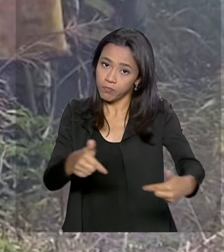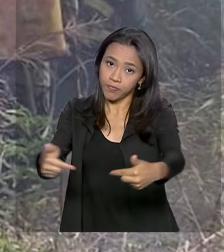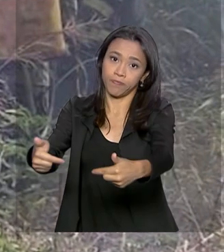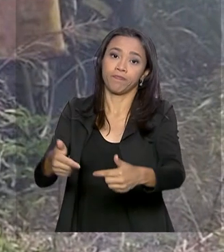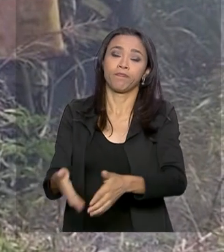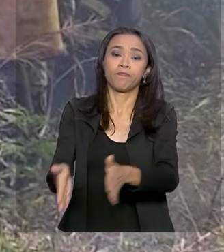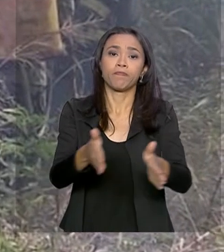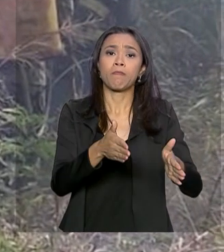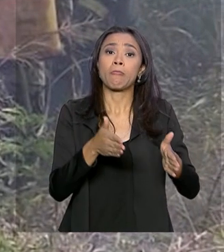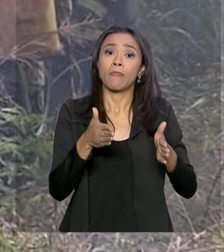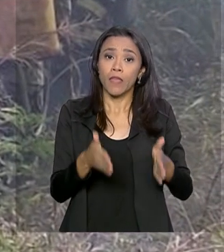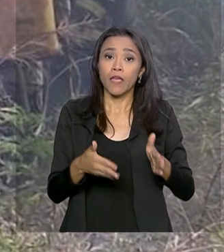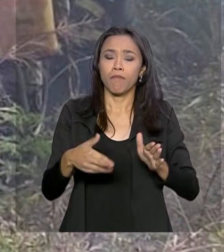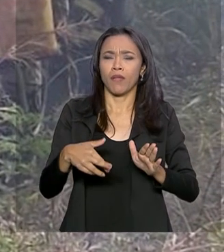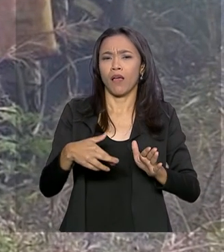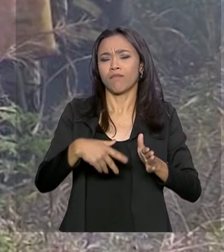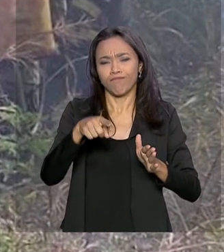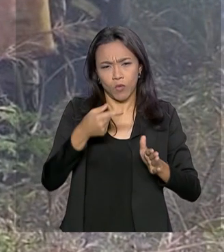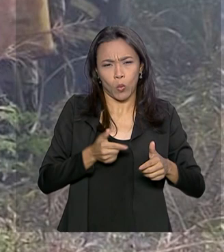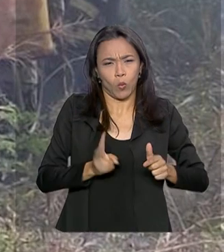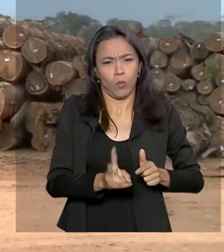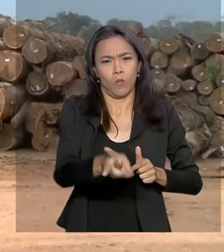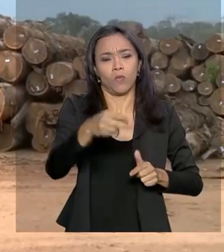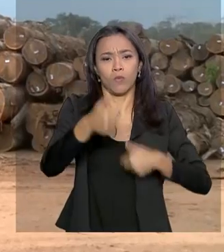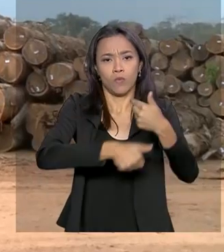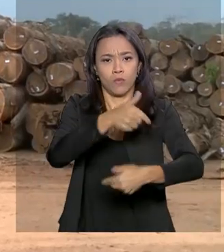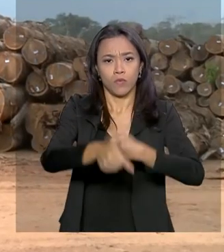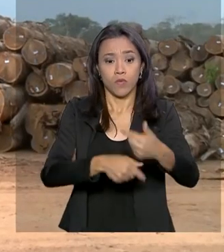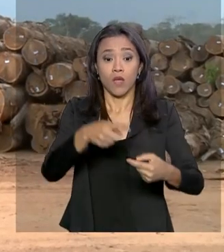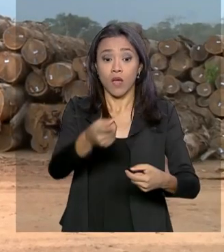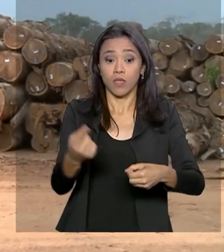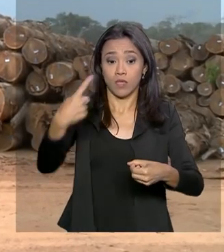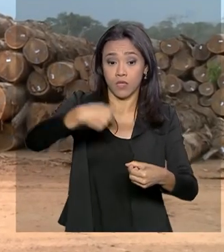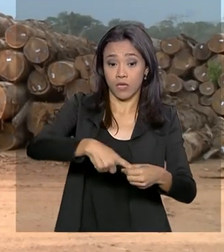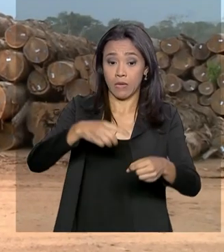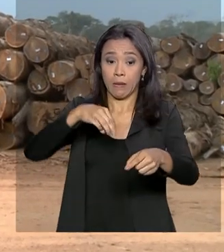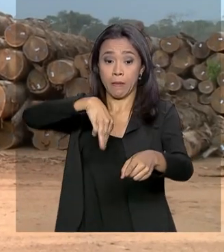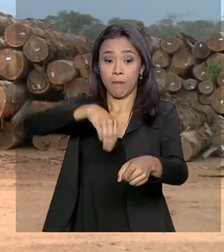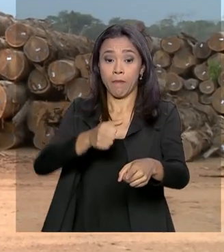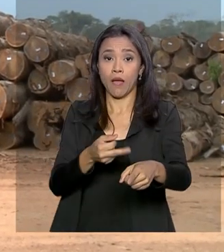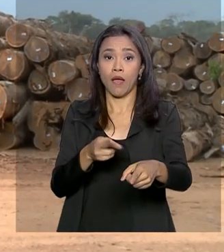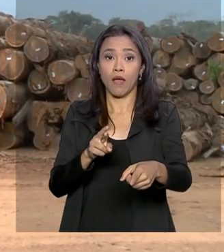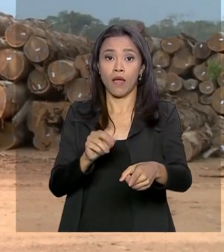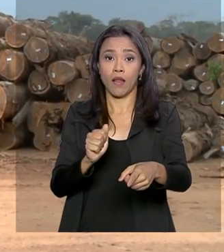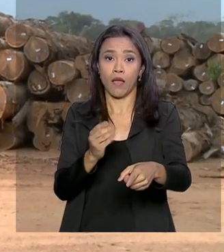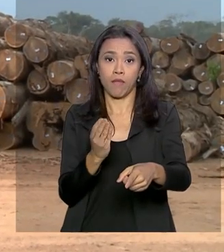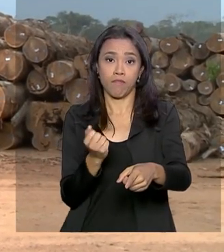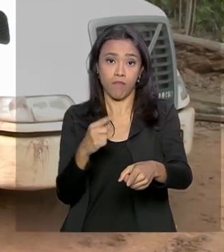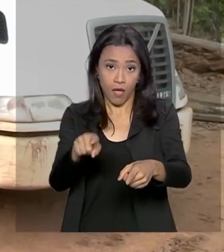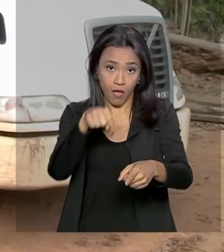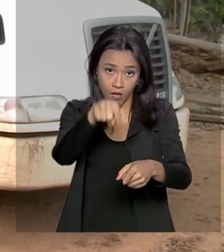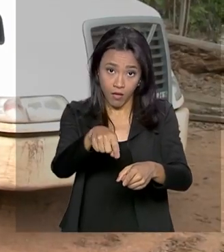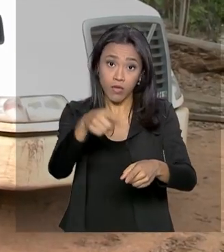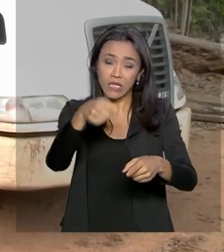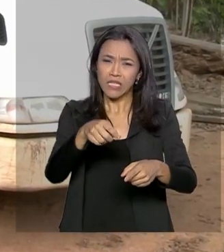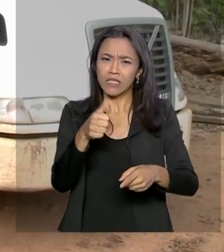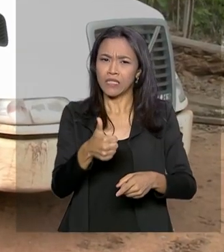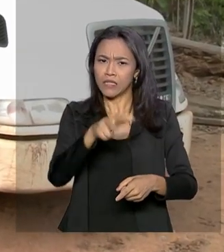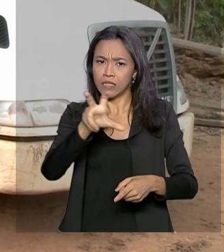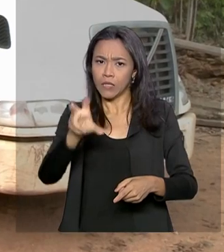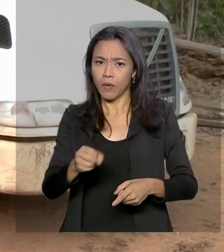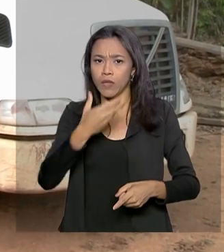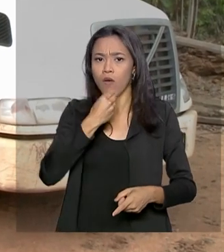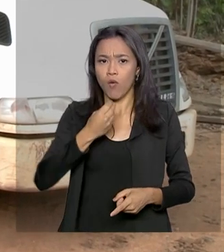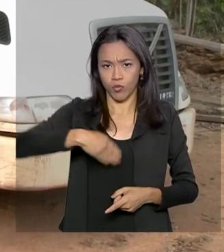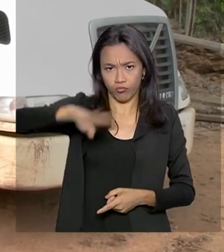padronizar essas ações de combate aos incêndios, em Marabá, no Pará, 150 homens do exército, antes de